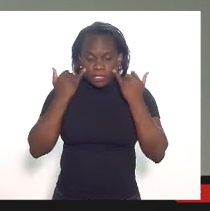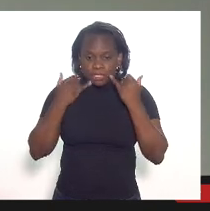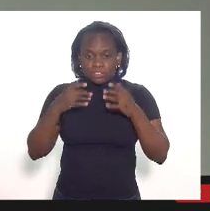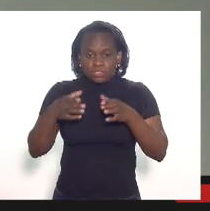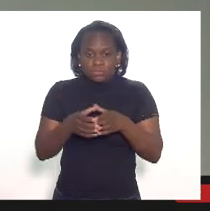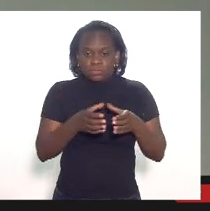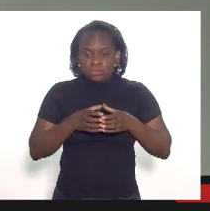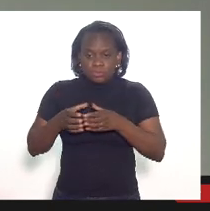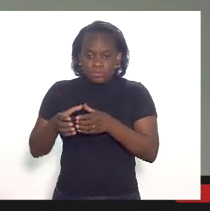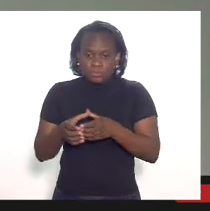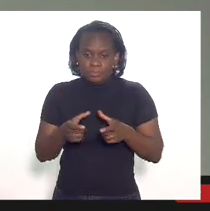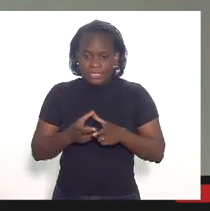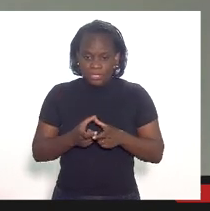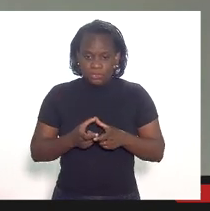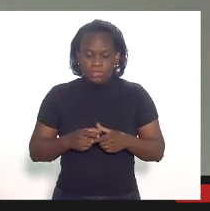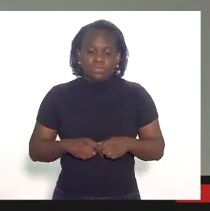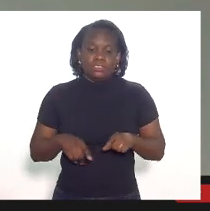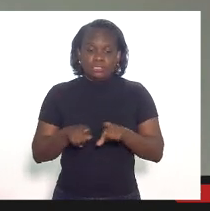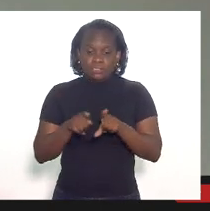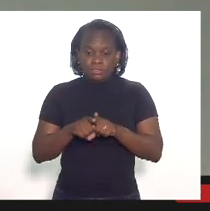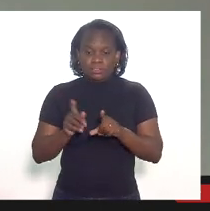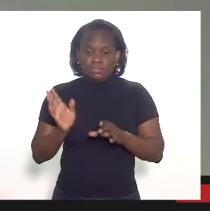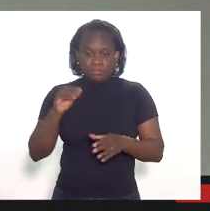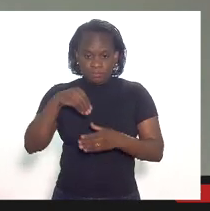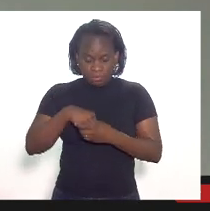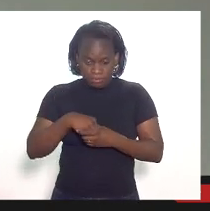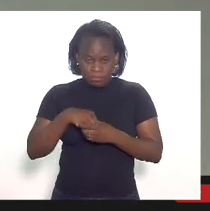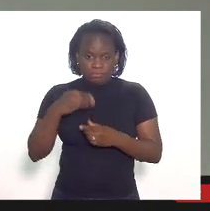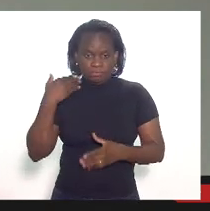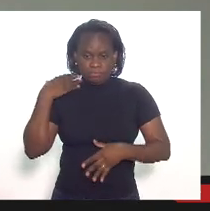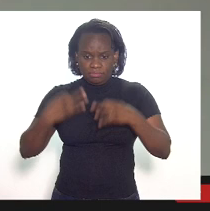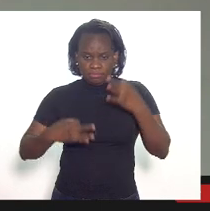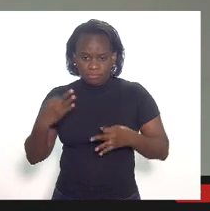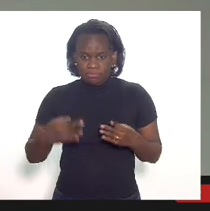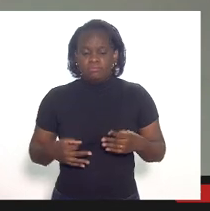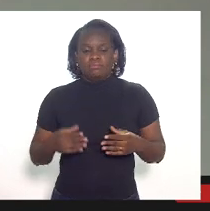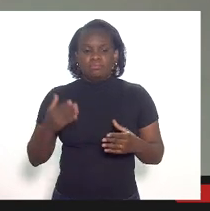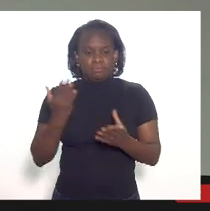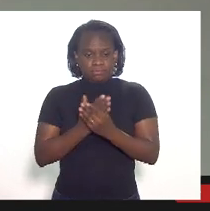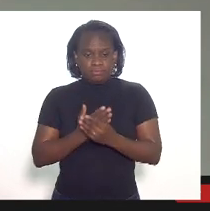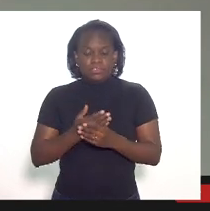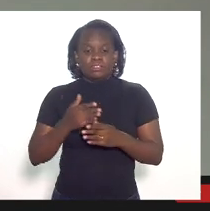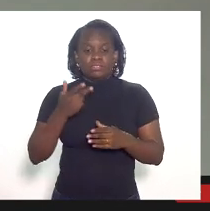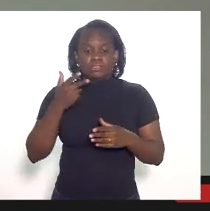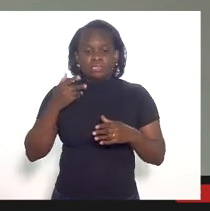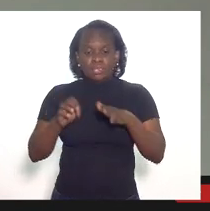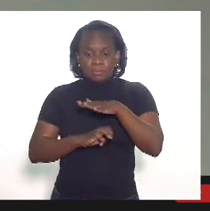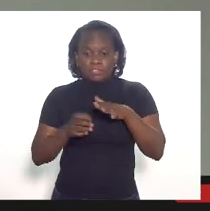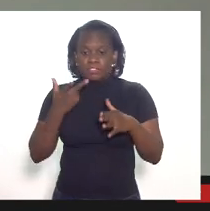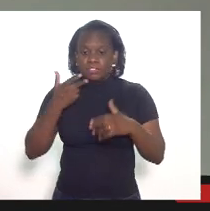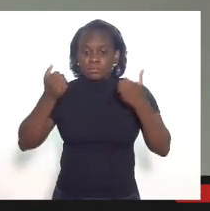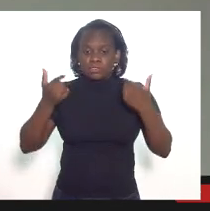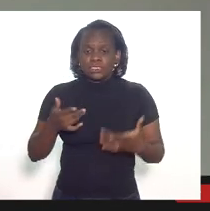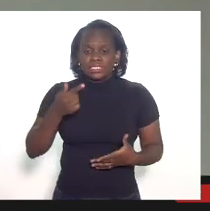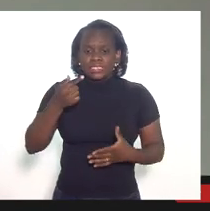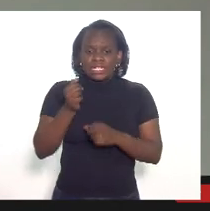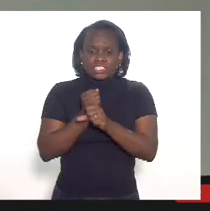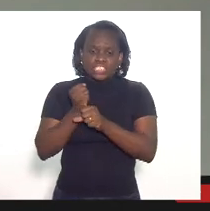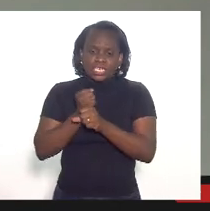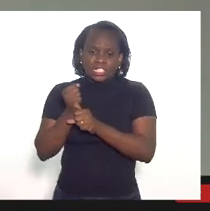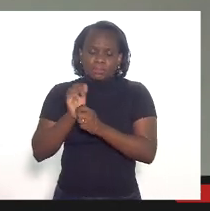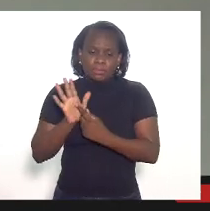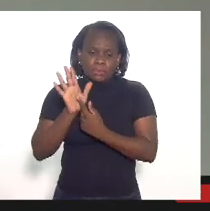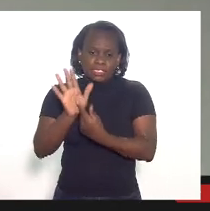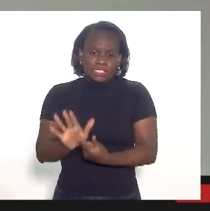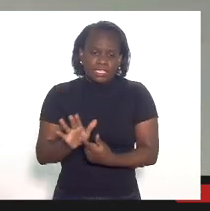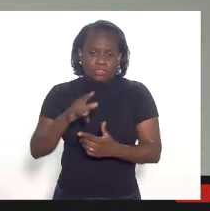blocos. E também, dentro do processo judicial, a concessionária alegou que levaria sete anos para apresentar esses documentos